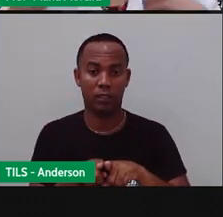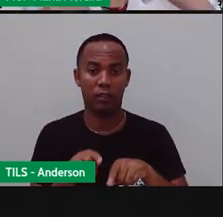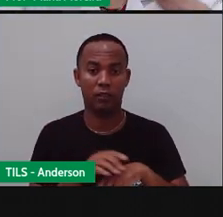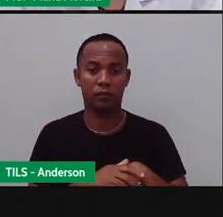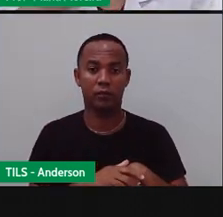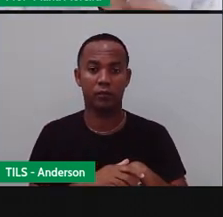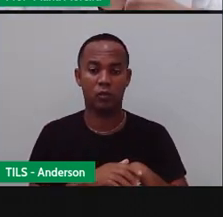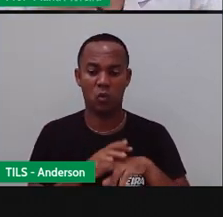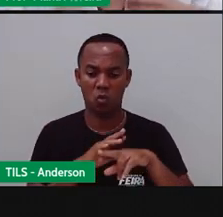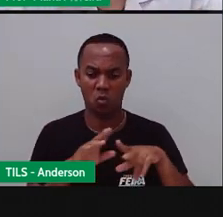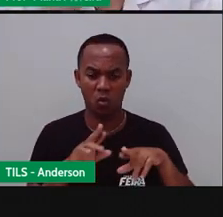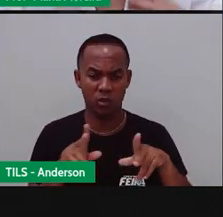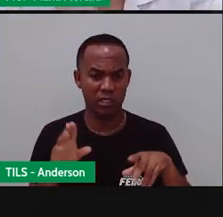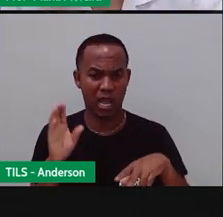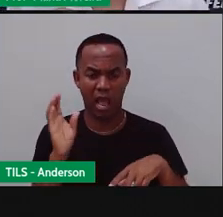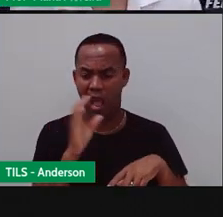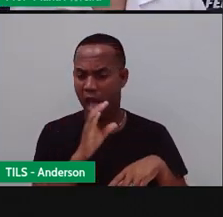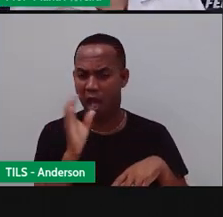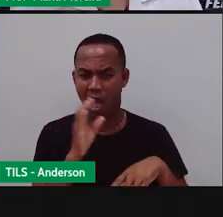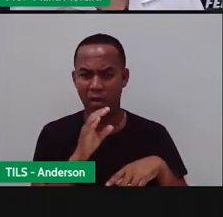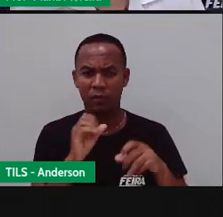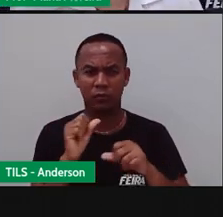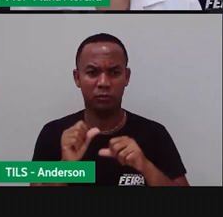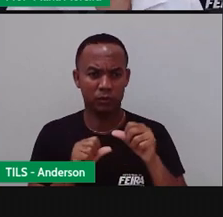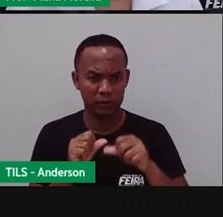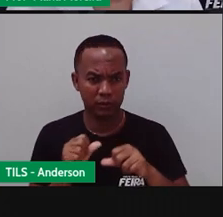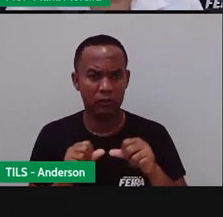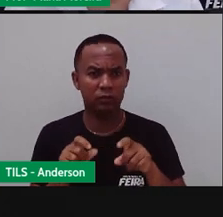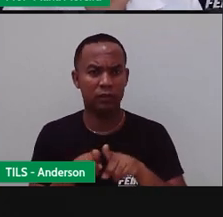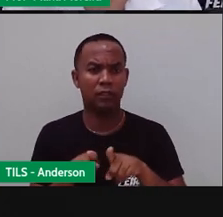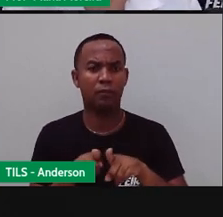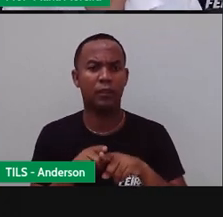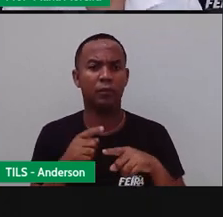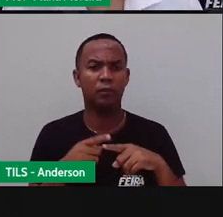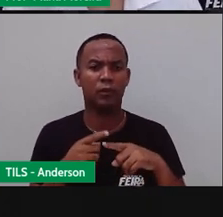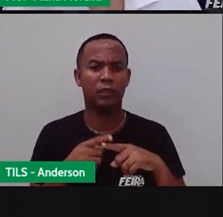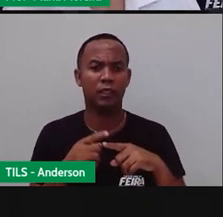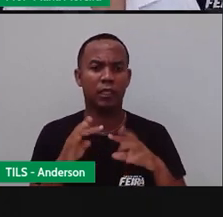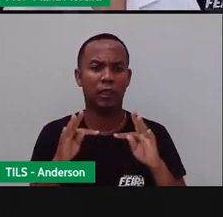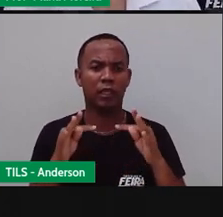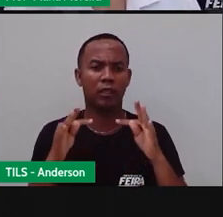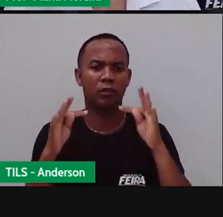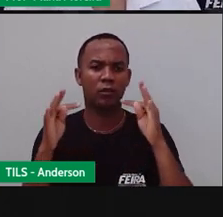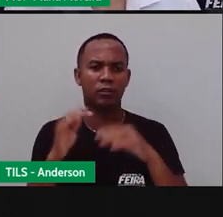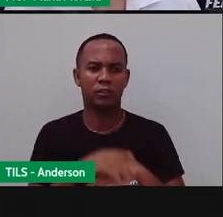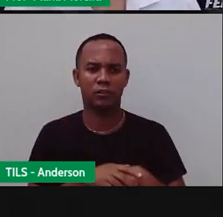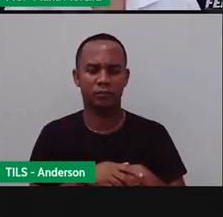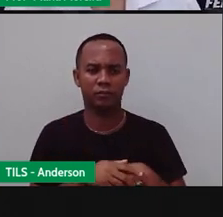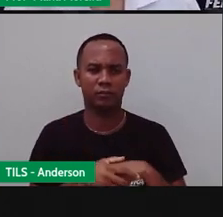porque as coisas estão acontecendo em uma velocidade muito maior por conta da tecnologia. Certo?